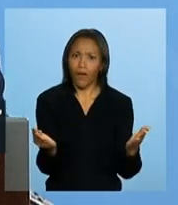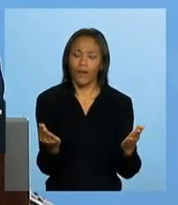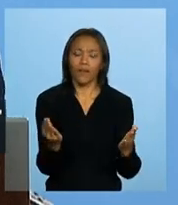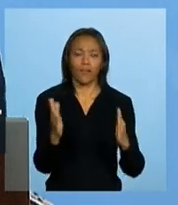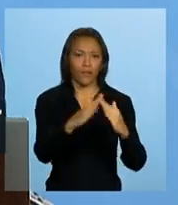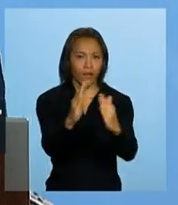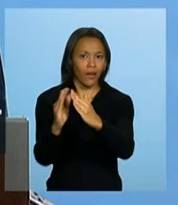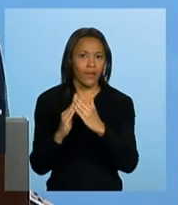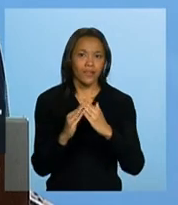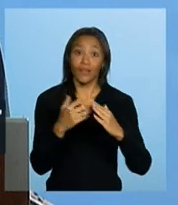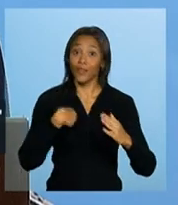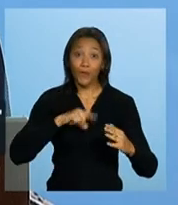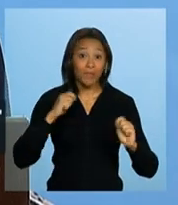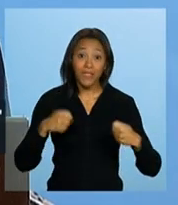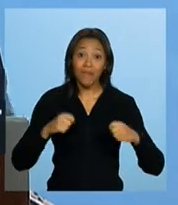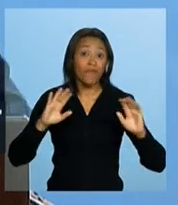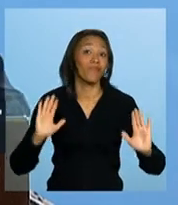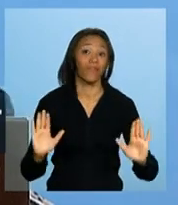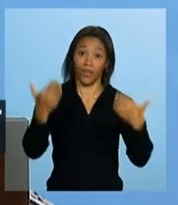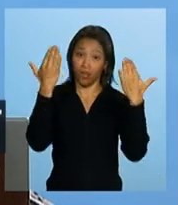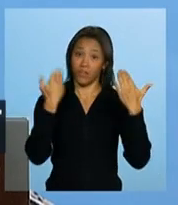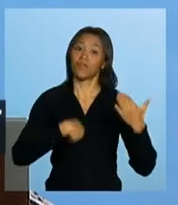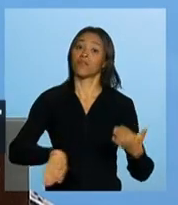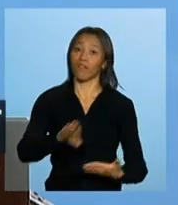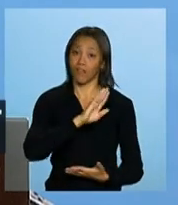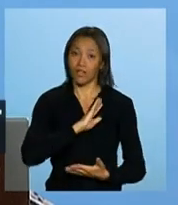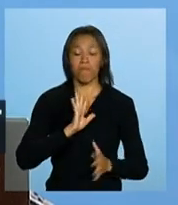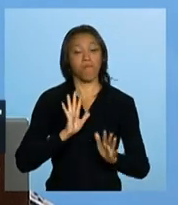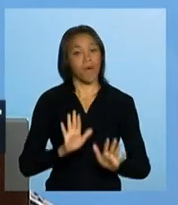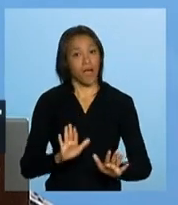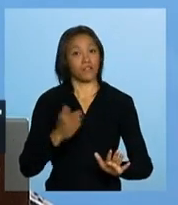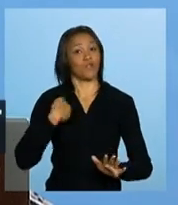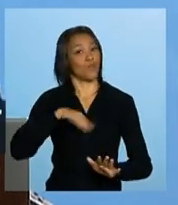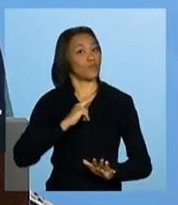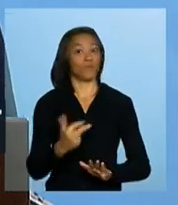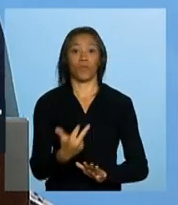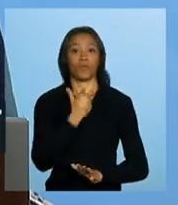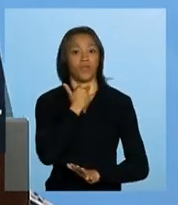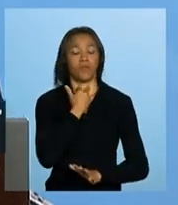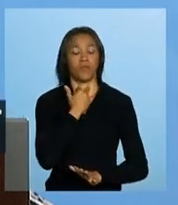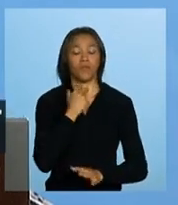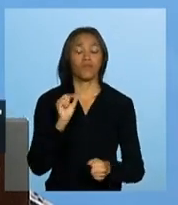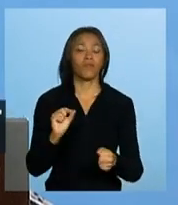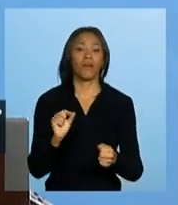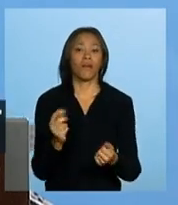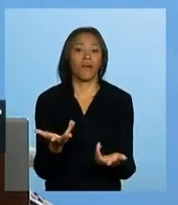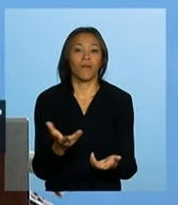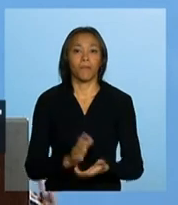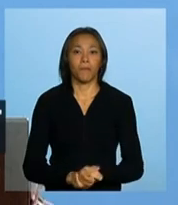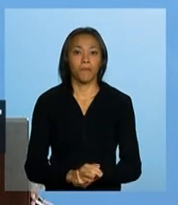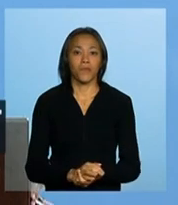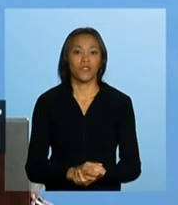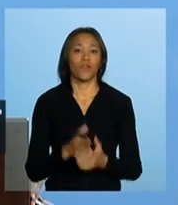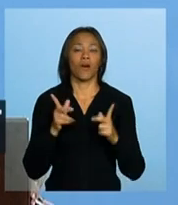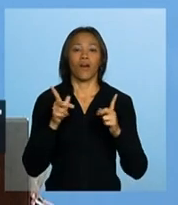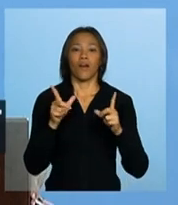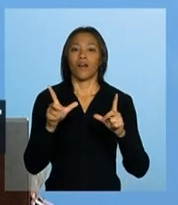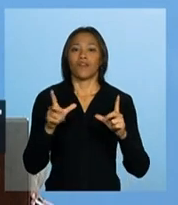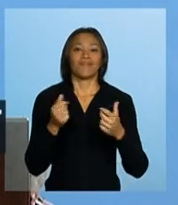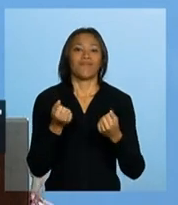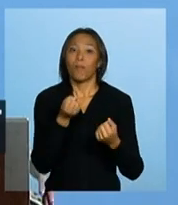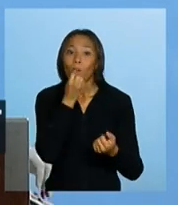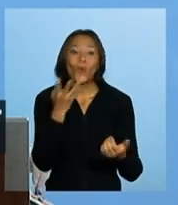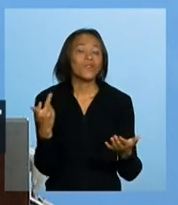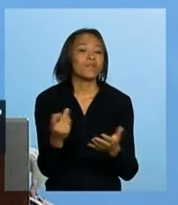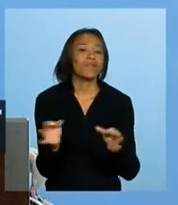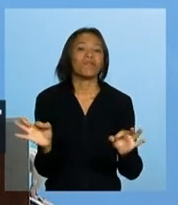nós devemos comemorar. Agora, a gente não pode ficar conformado com o que já